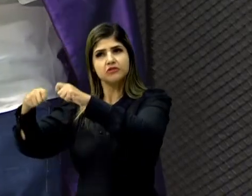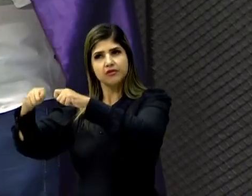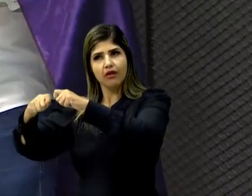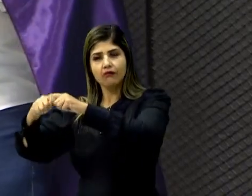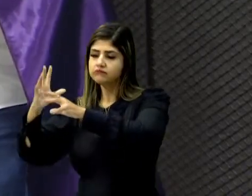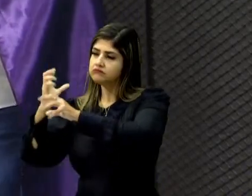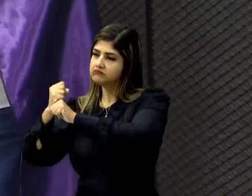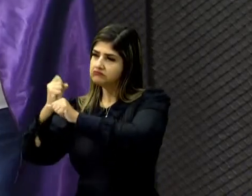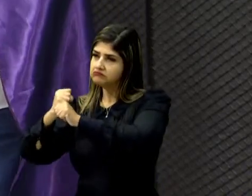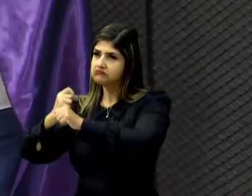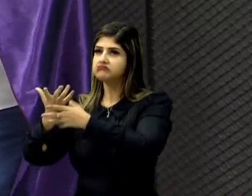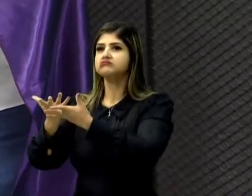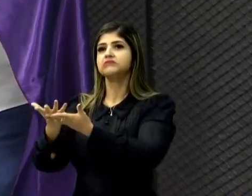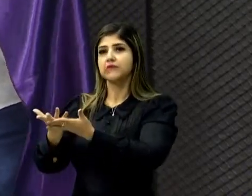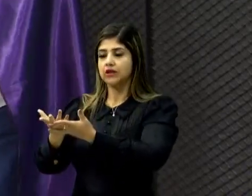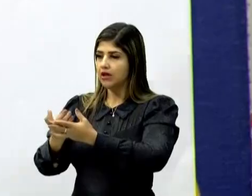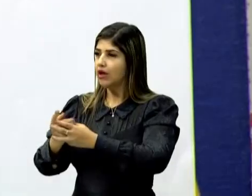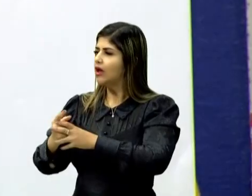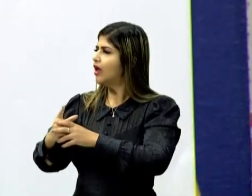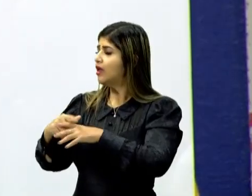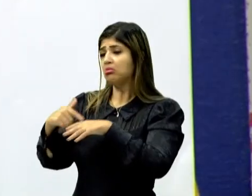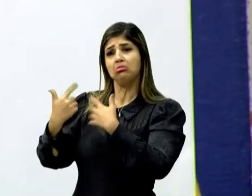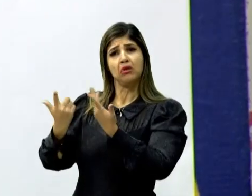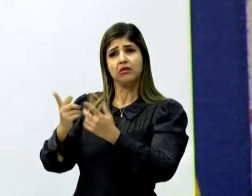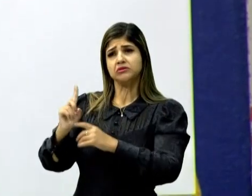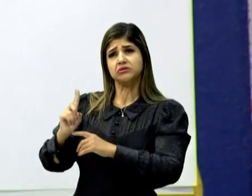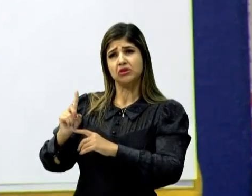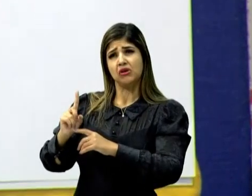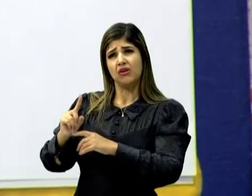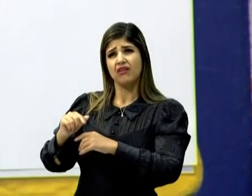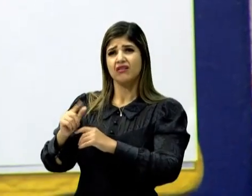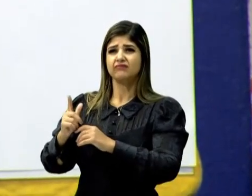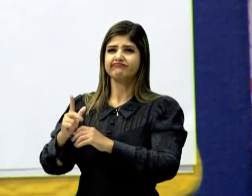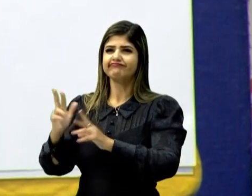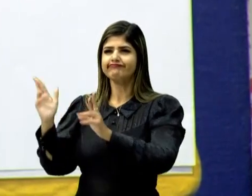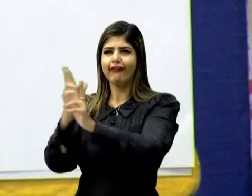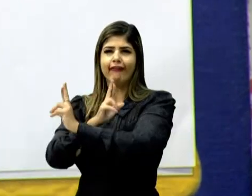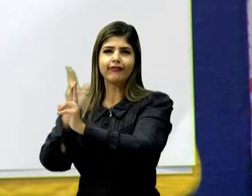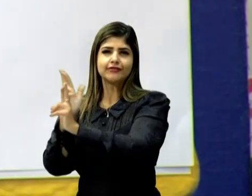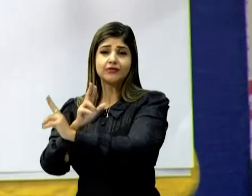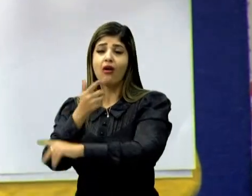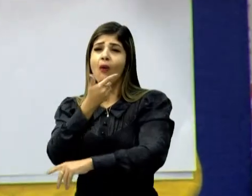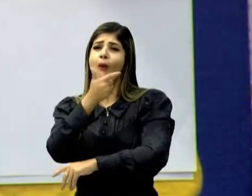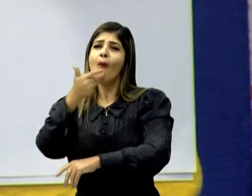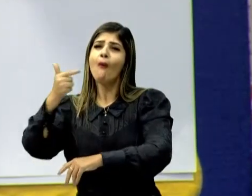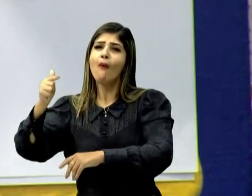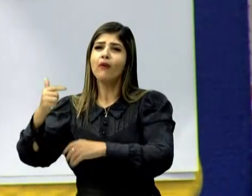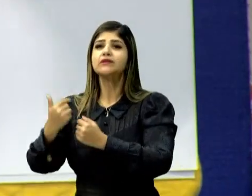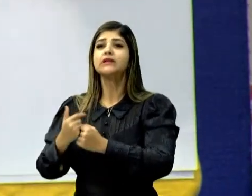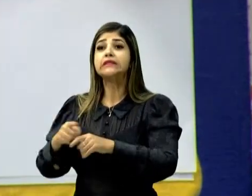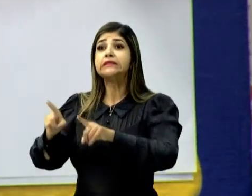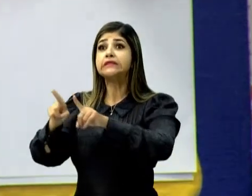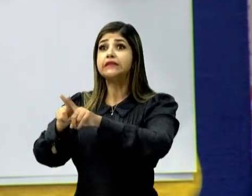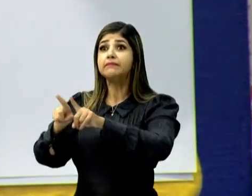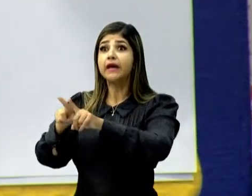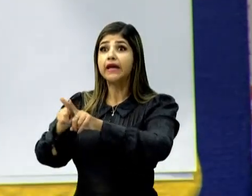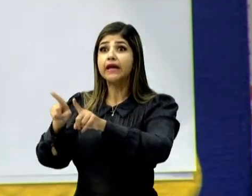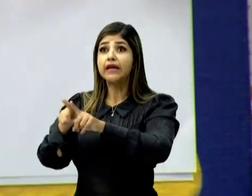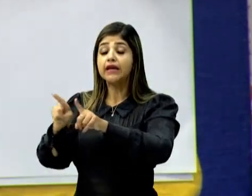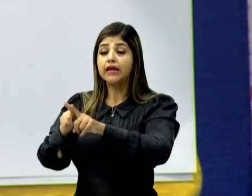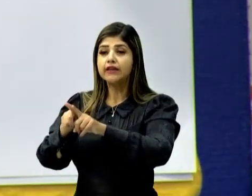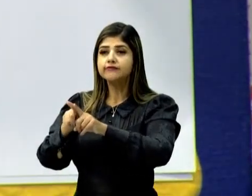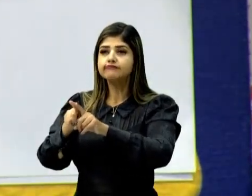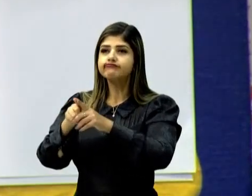estatística. E não somente esses tipos de relações, mas também as relações entre as